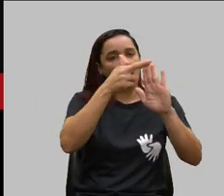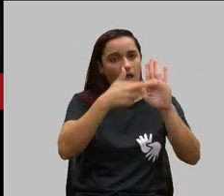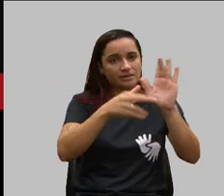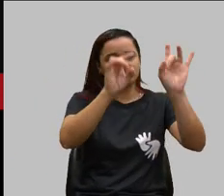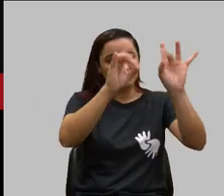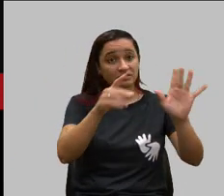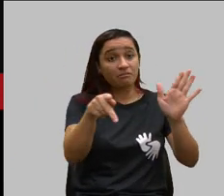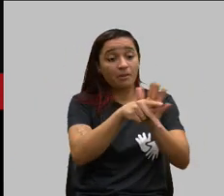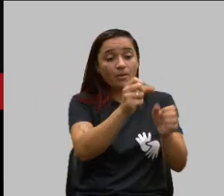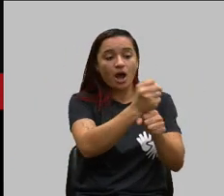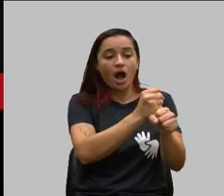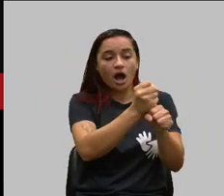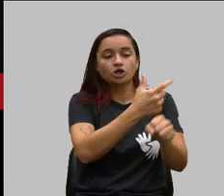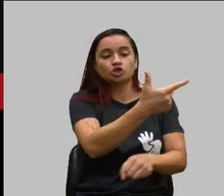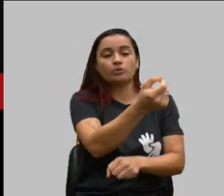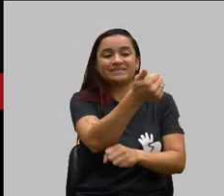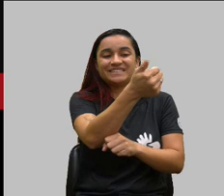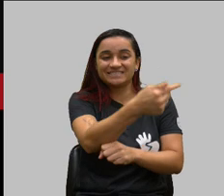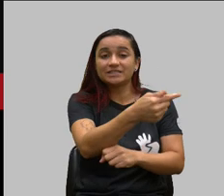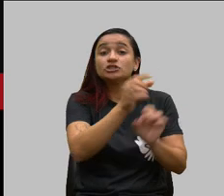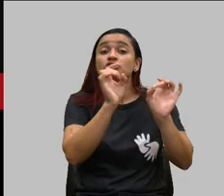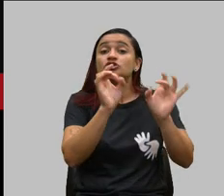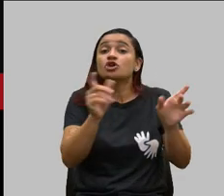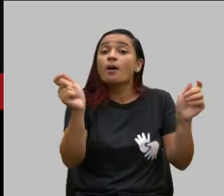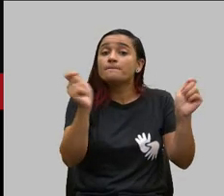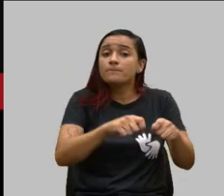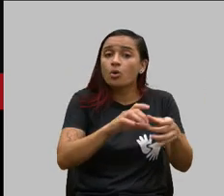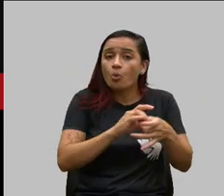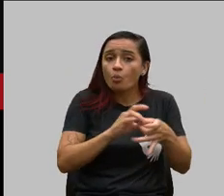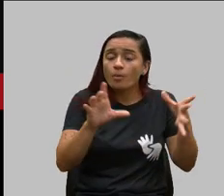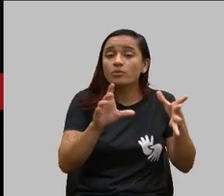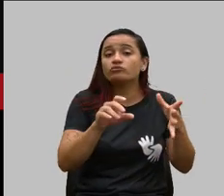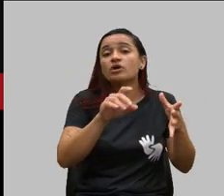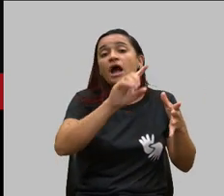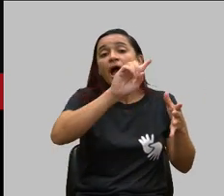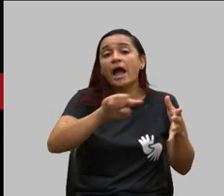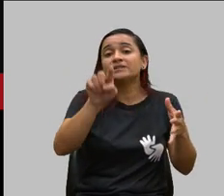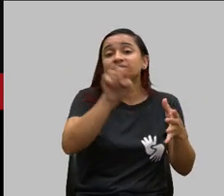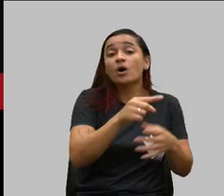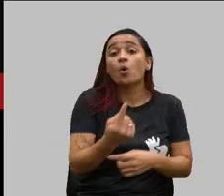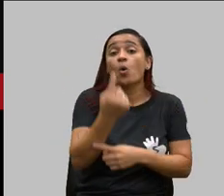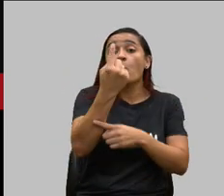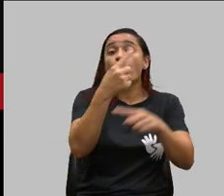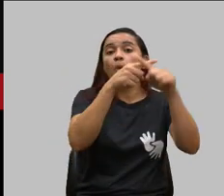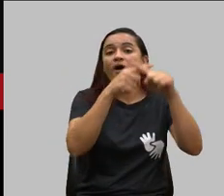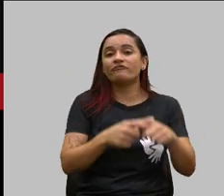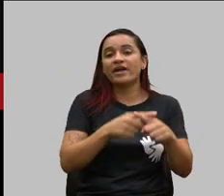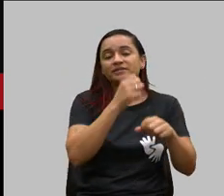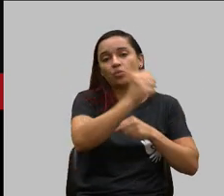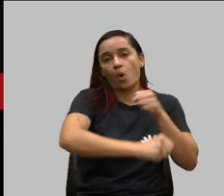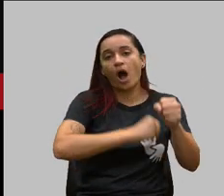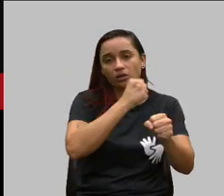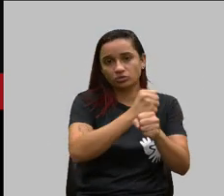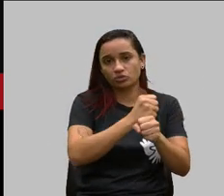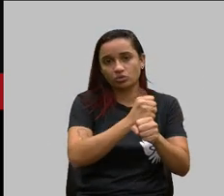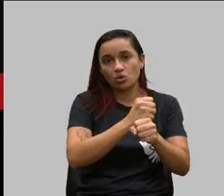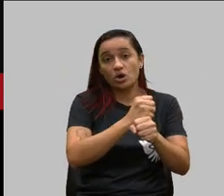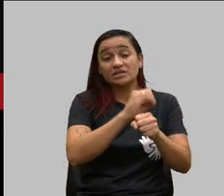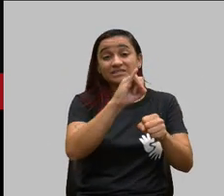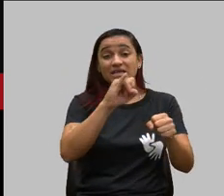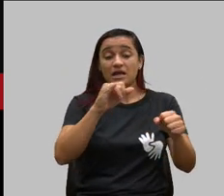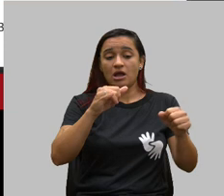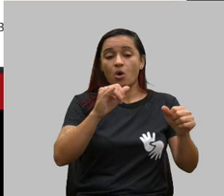permite a rescisão imotivada uma vez ao ano no aniversário do contrato com 60